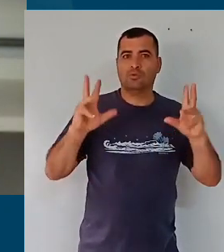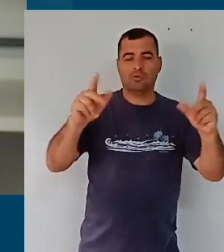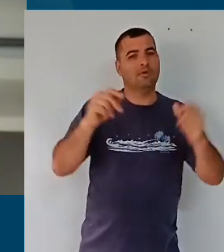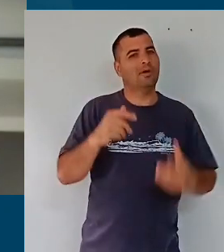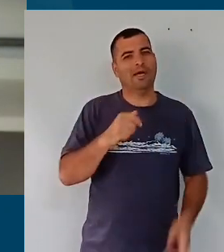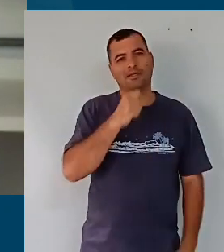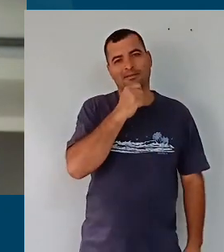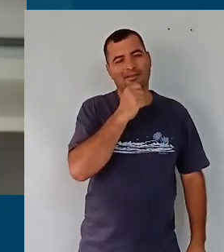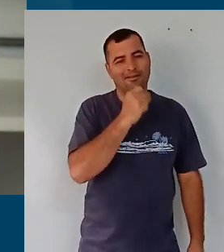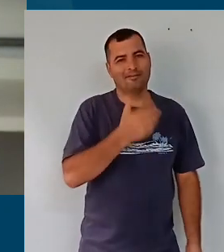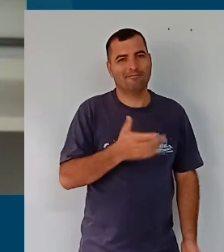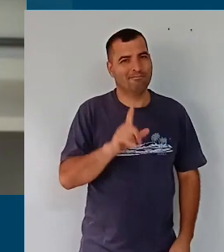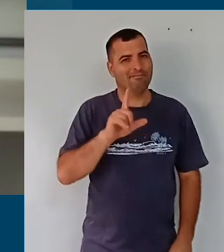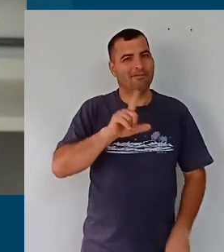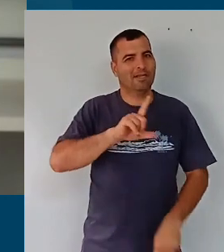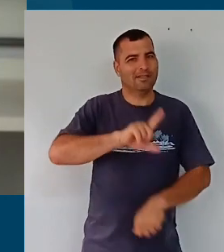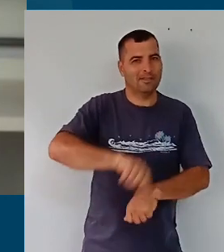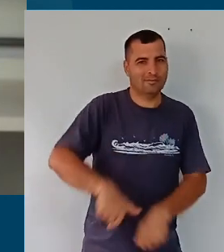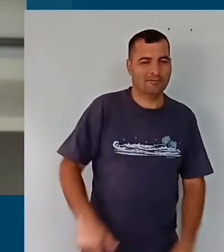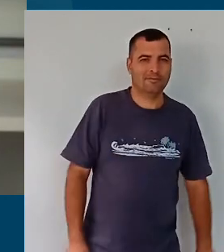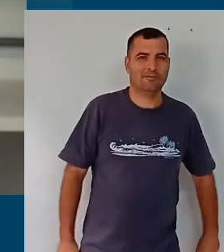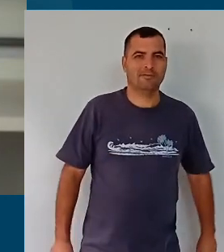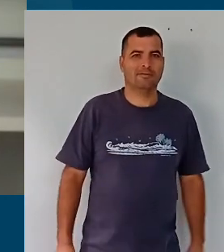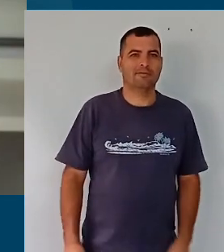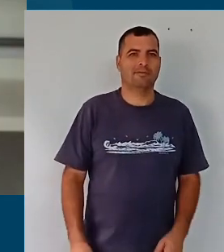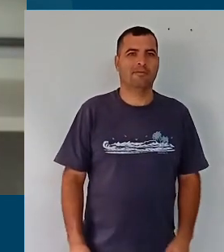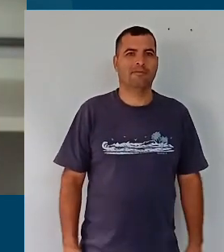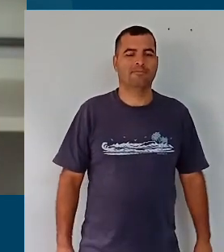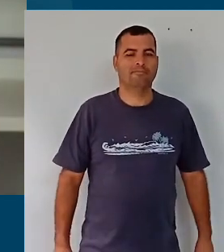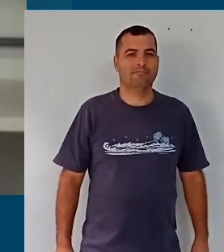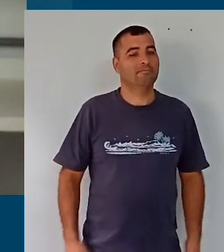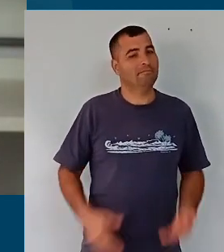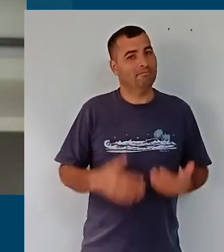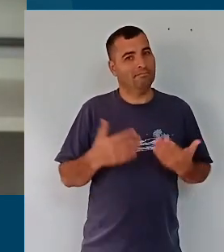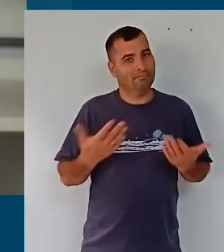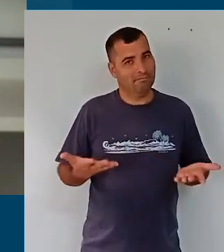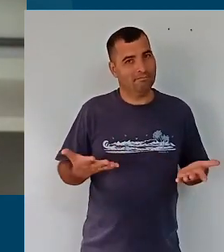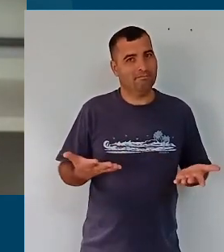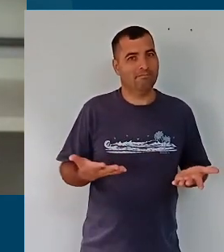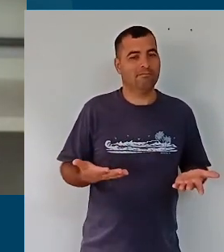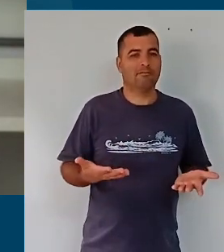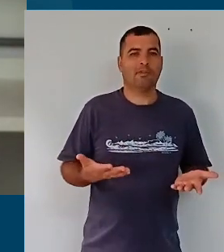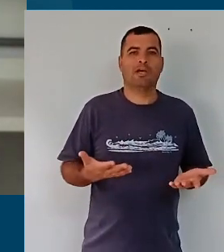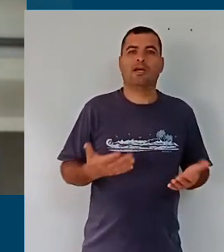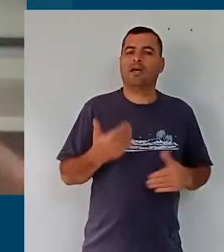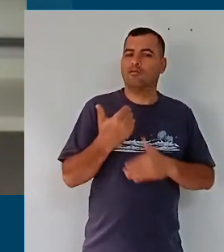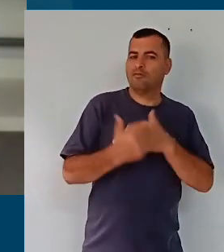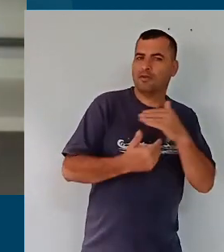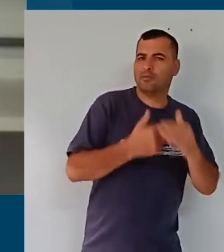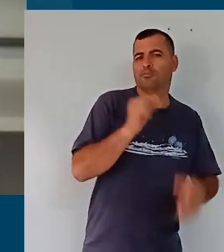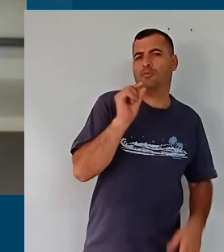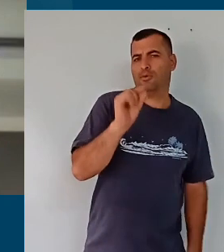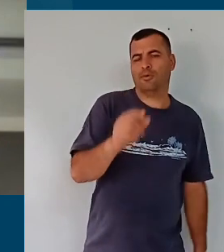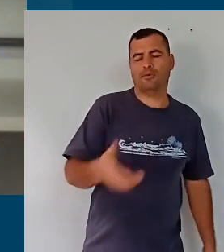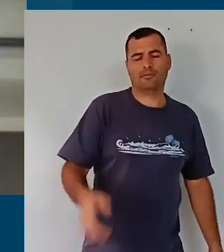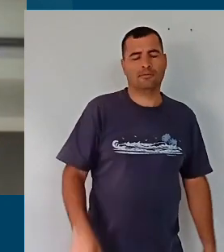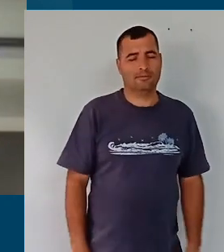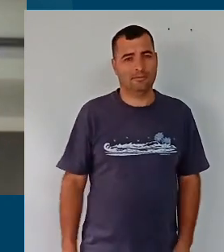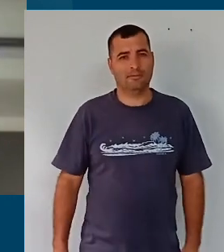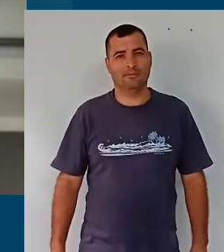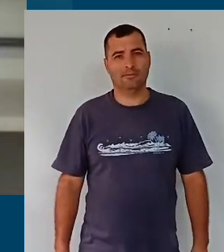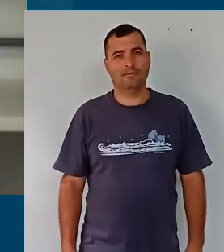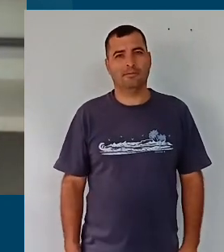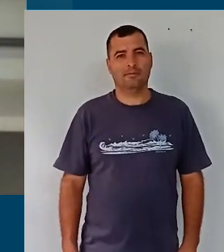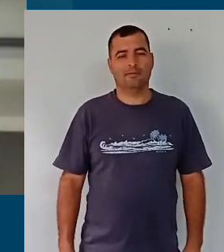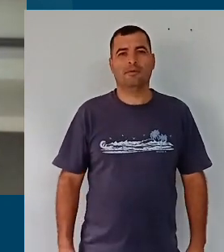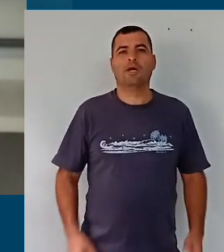da própria BNCC, e isso avança pouco, quando